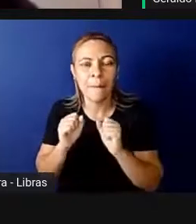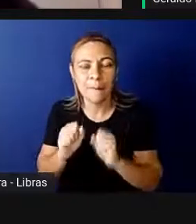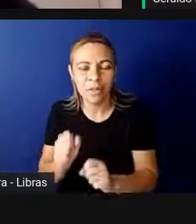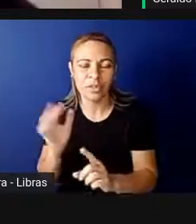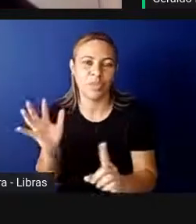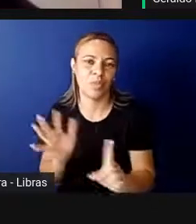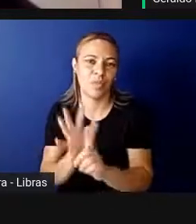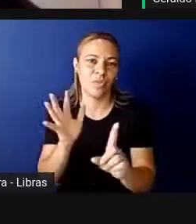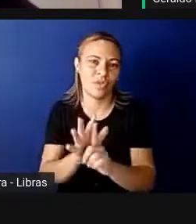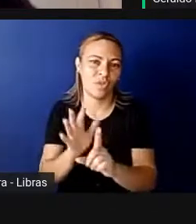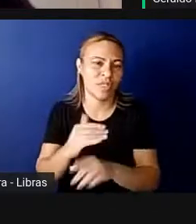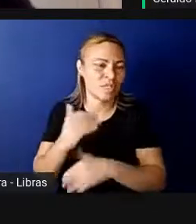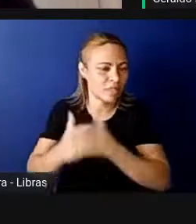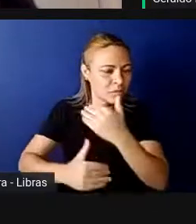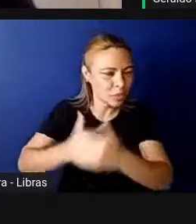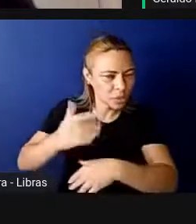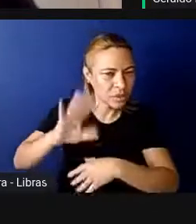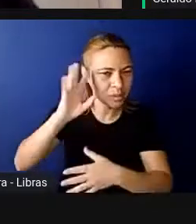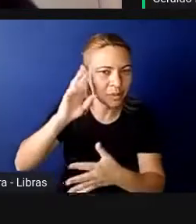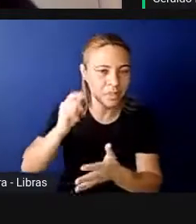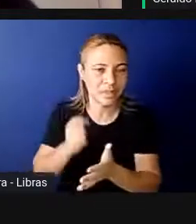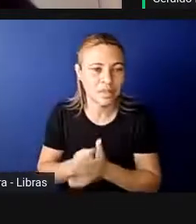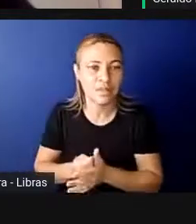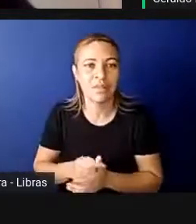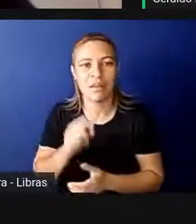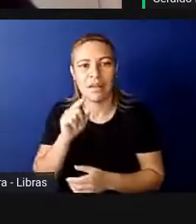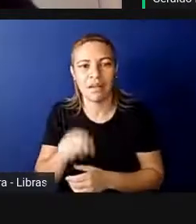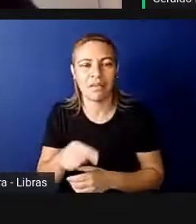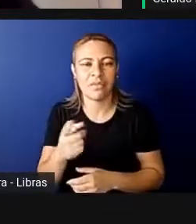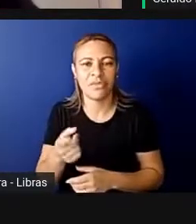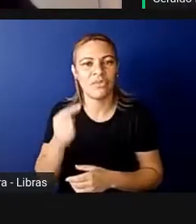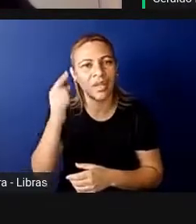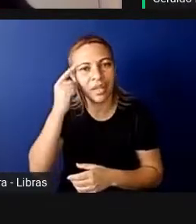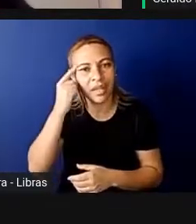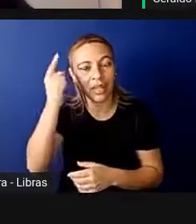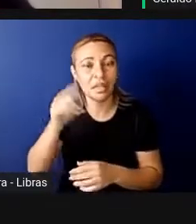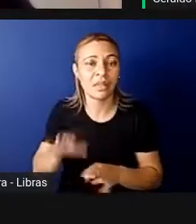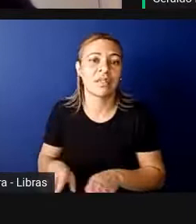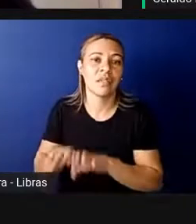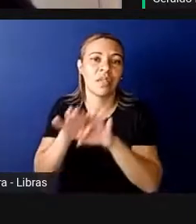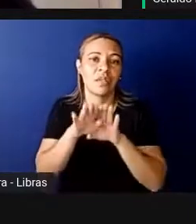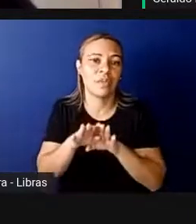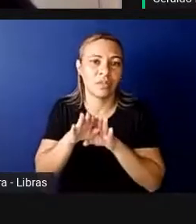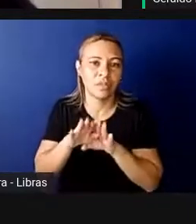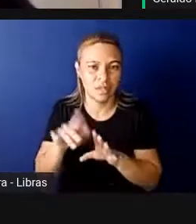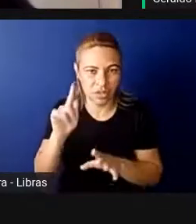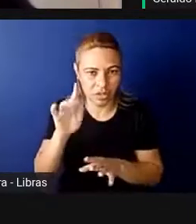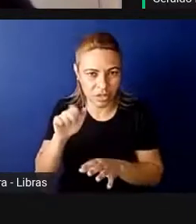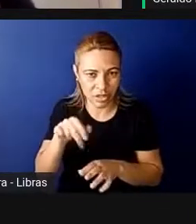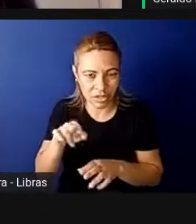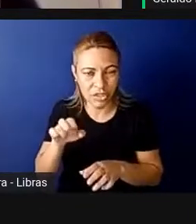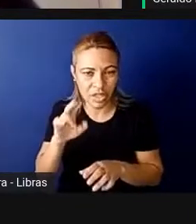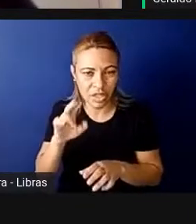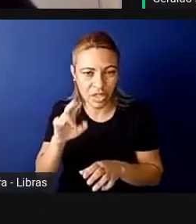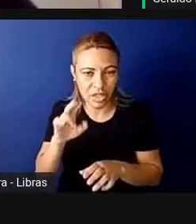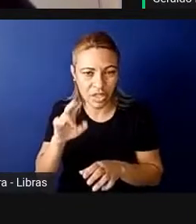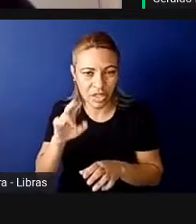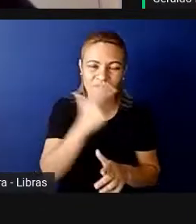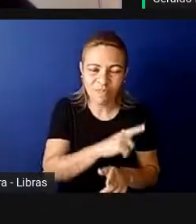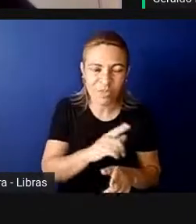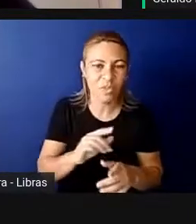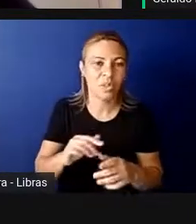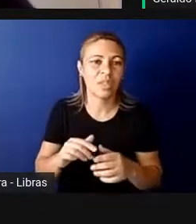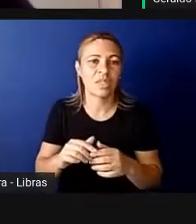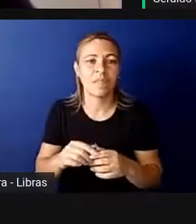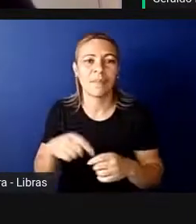no processo decisório. E é daí que vem a ideia de que a igualdade de gênero, que é onde a gente quer chegar, tem que variar entre 40% e